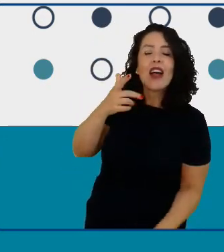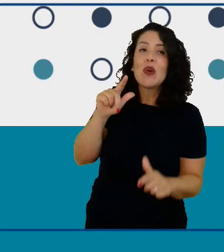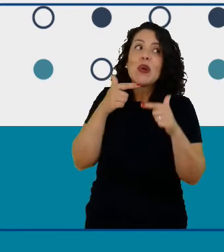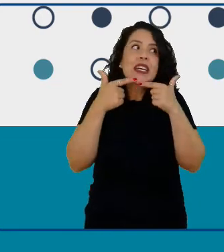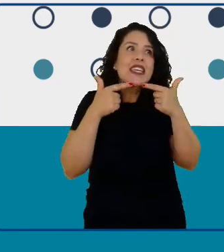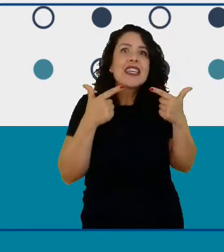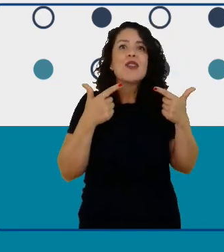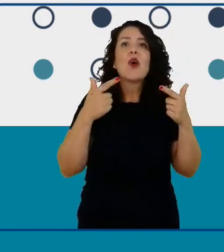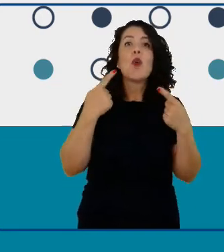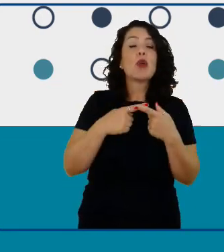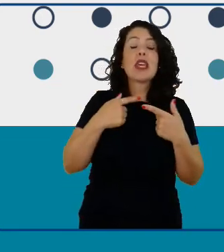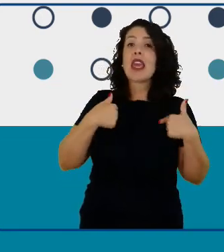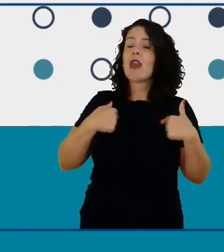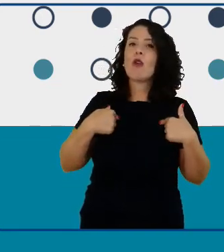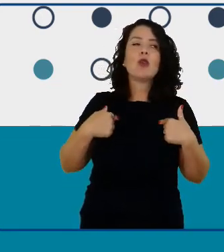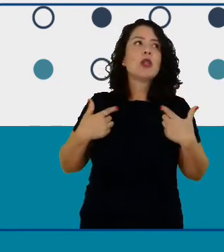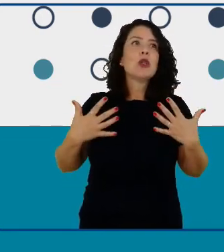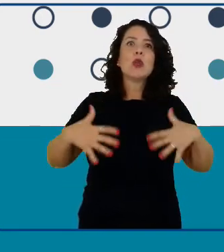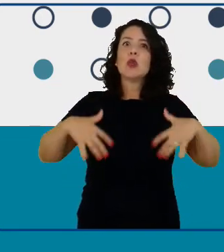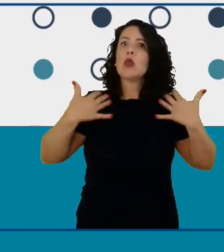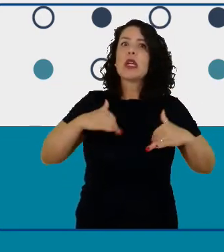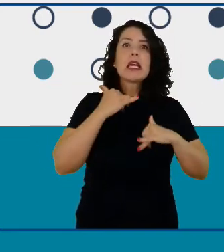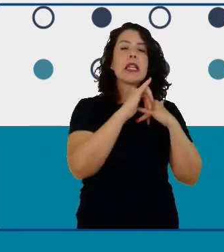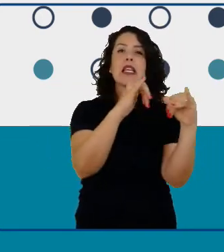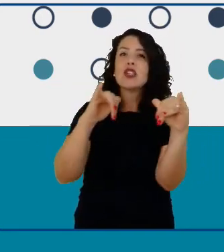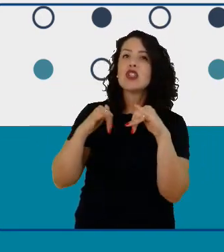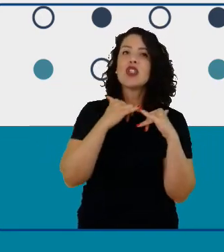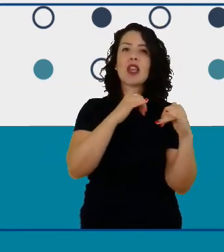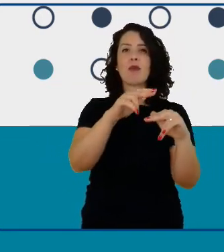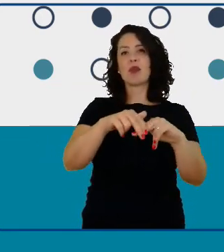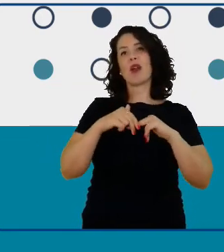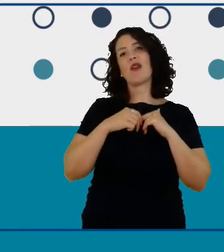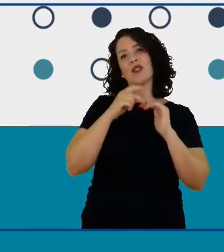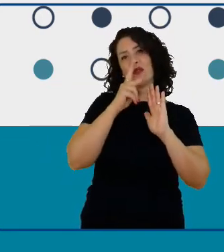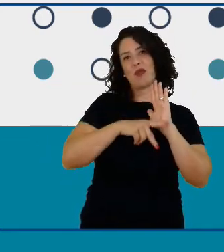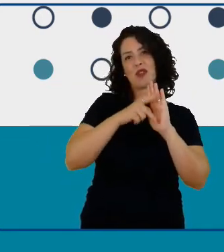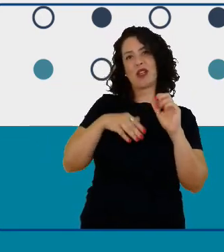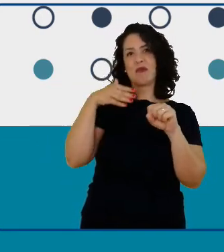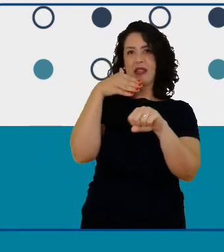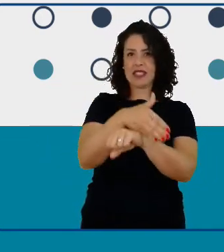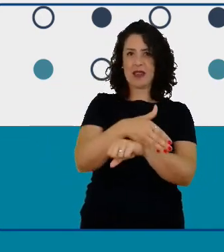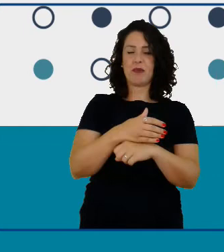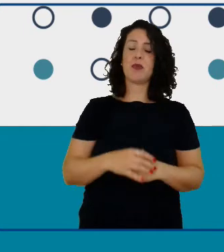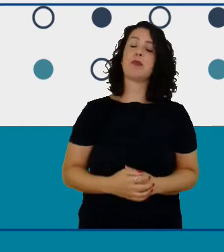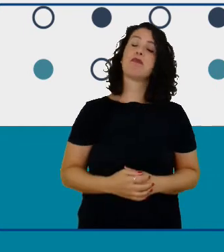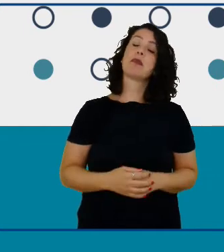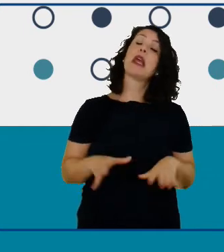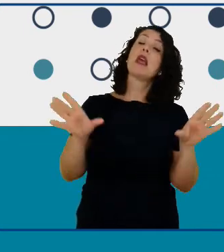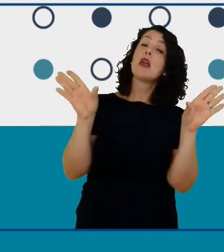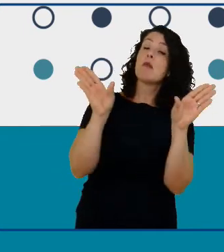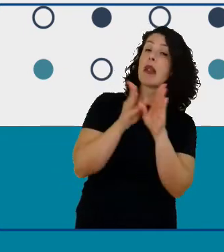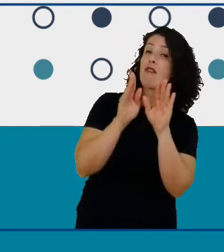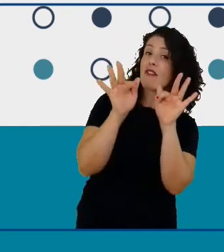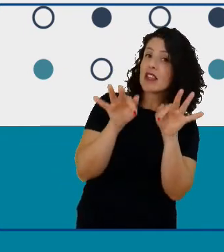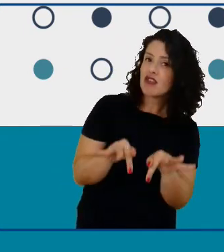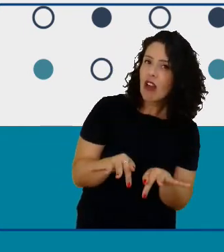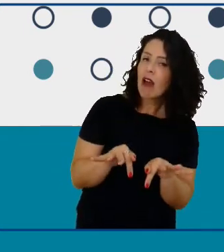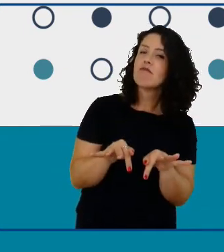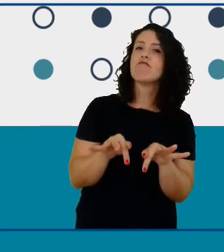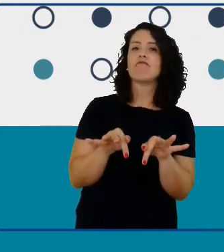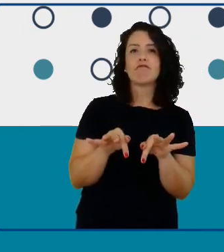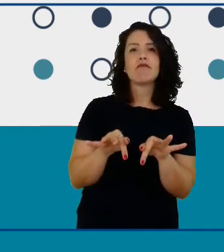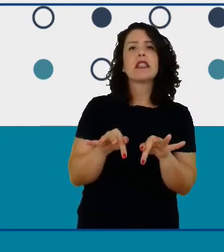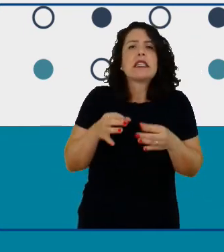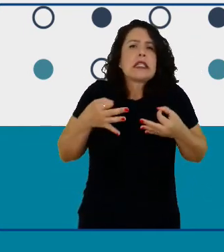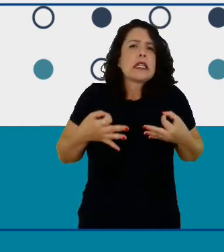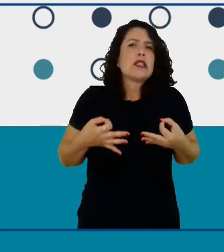com os projetos e com as iniciativas que eu tenho oportunidade de participar e só para fechar né a fala para não para fechar direitinho nos